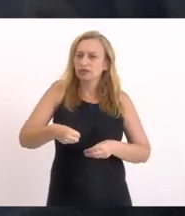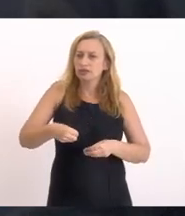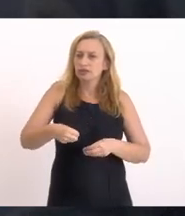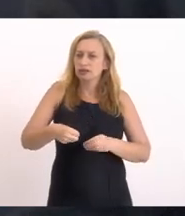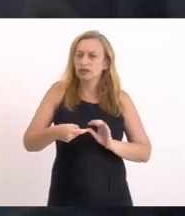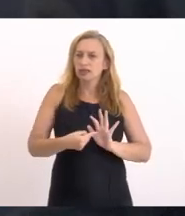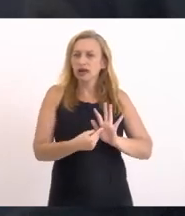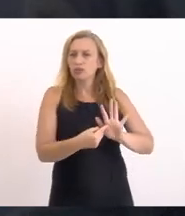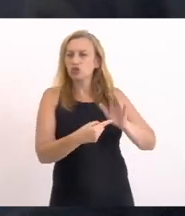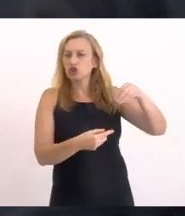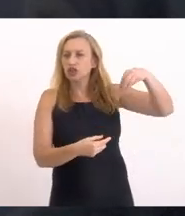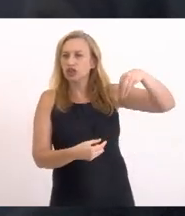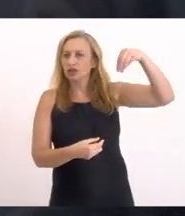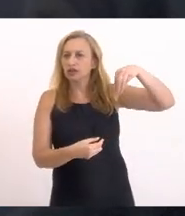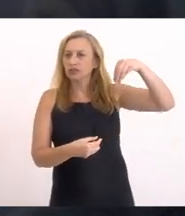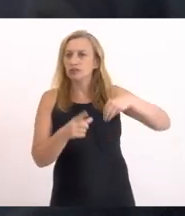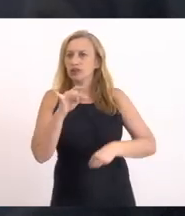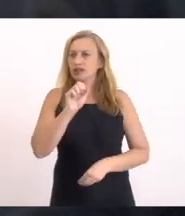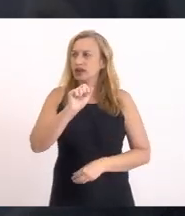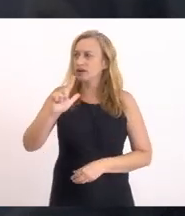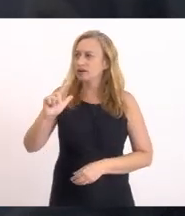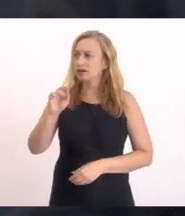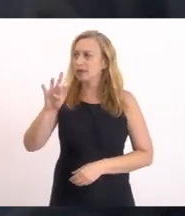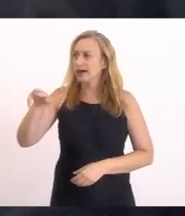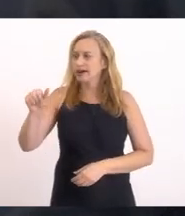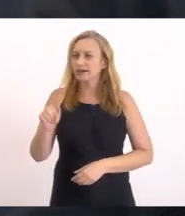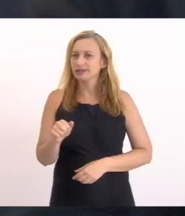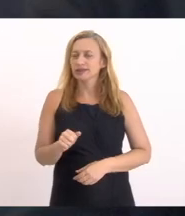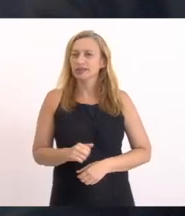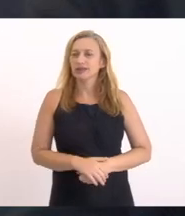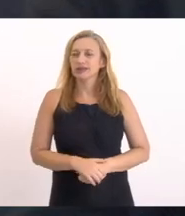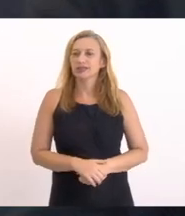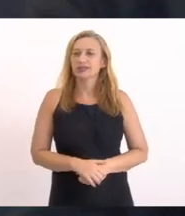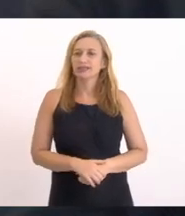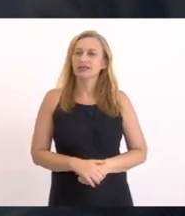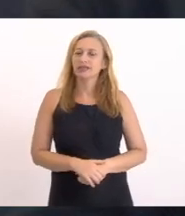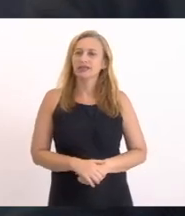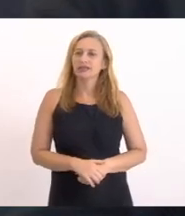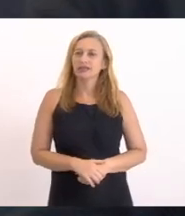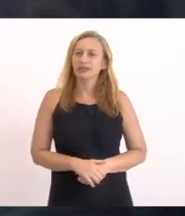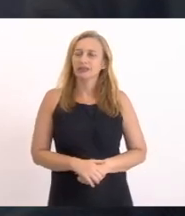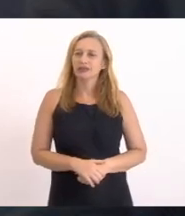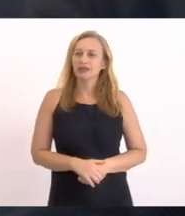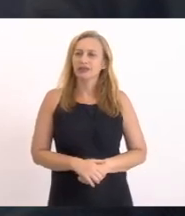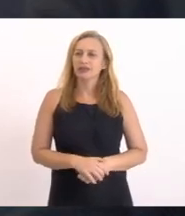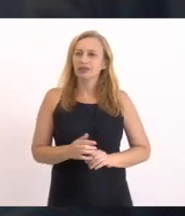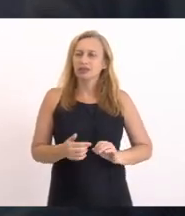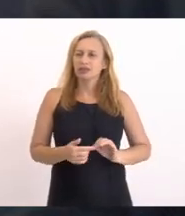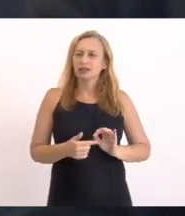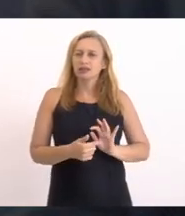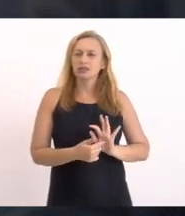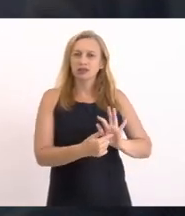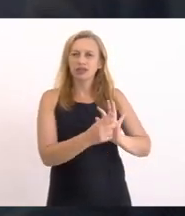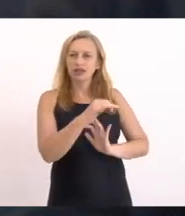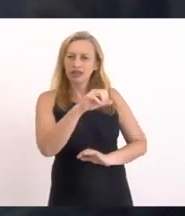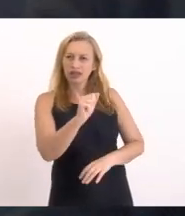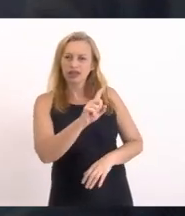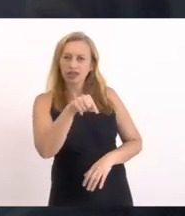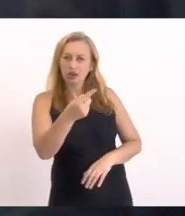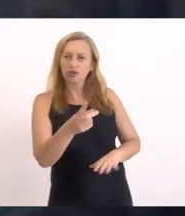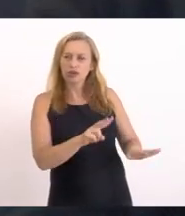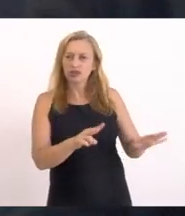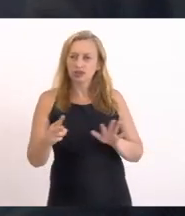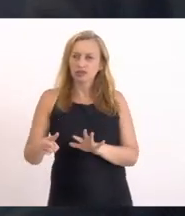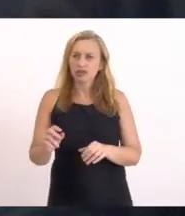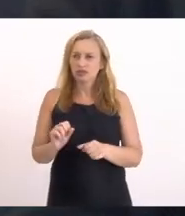Canal da Barra Franca E Eu vou fazer Por conta própria Não adianta Passar agora Para o INEA Eu acho que a gente pode Na semana que vem Também